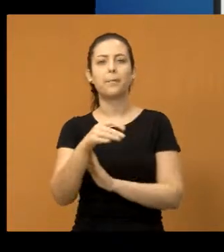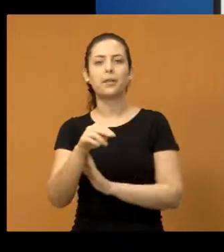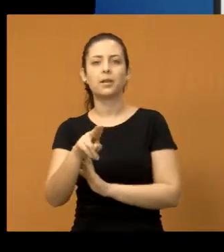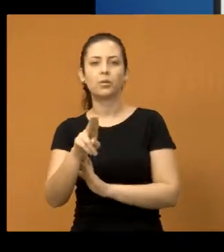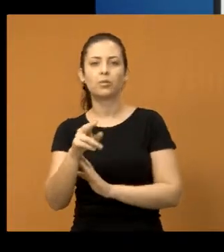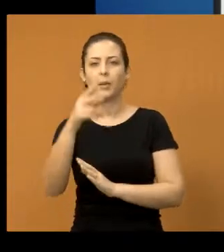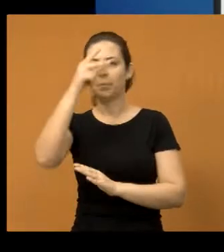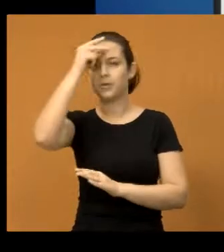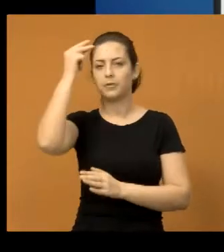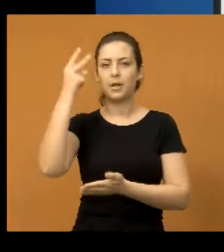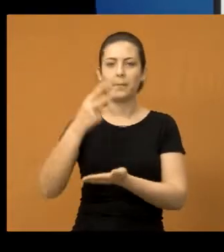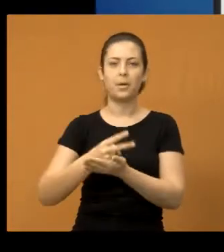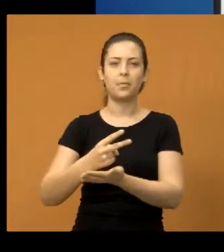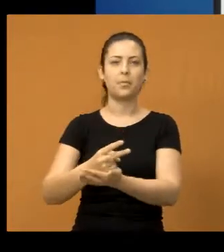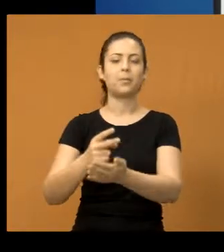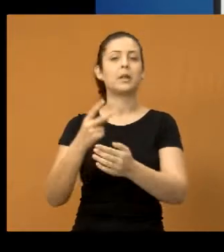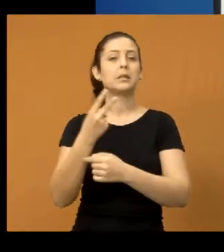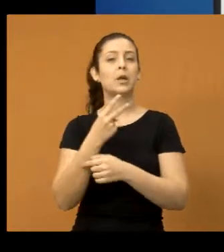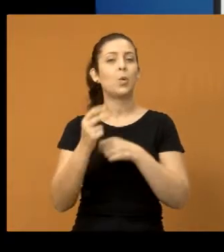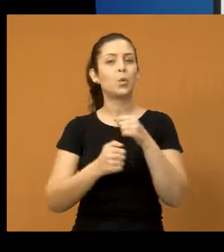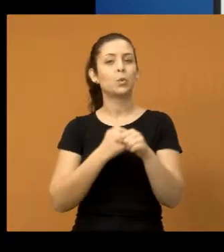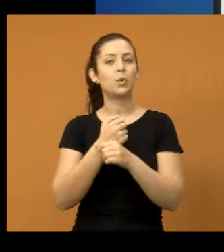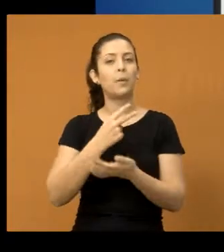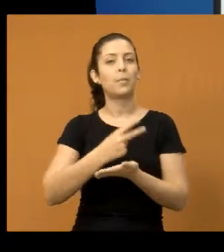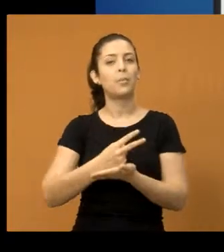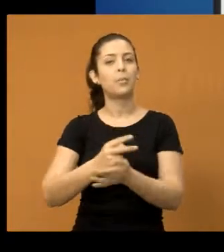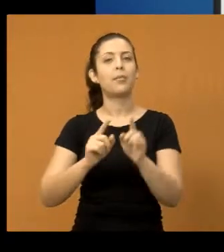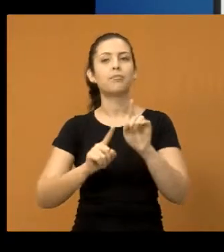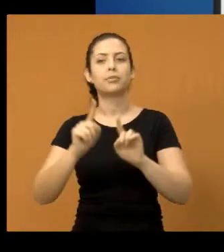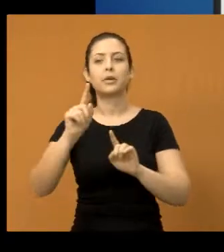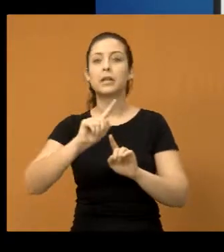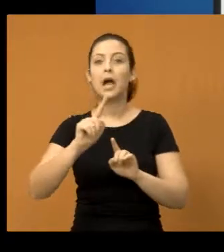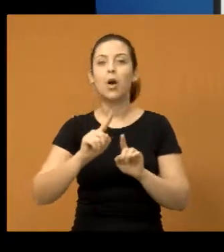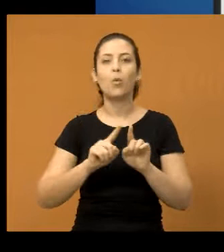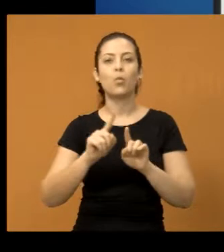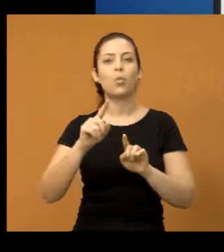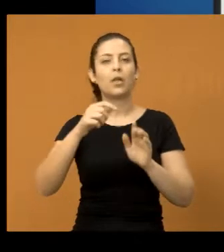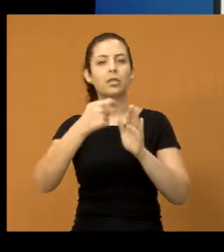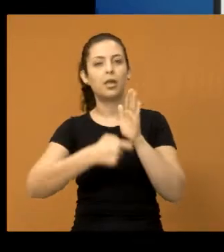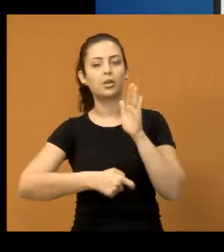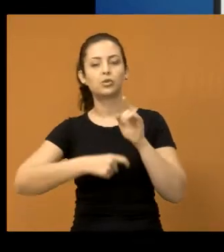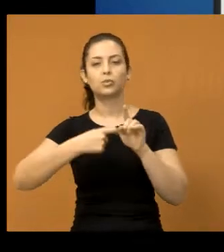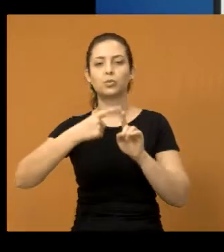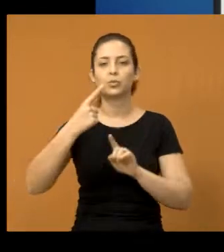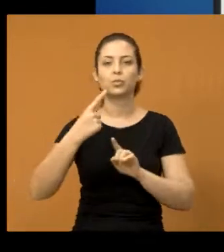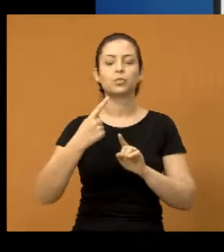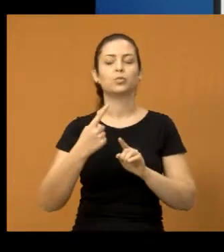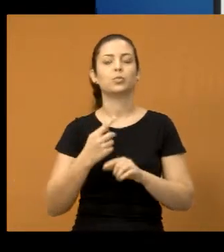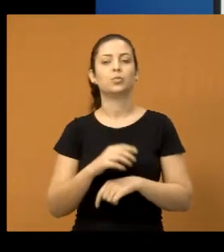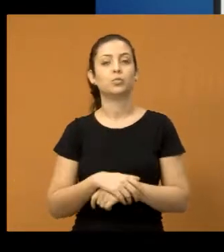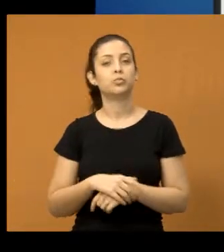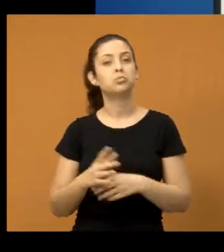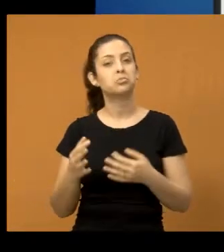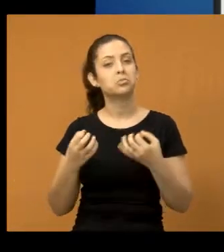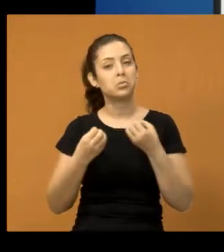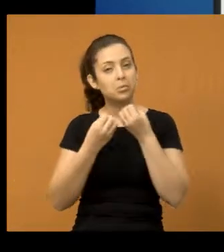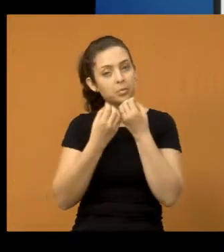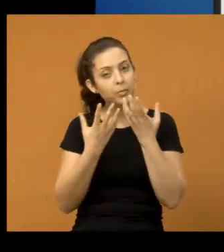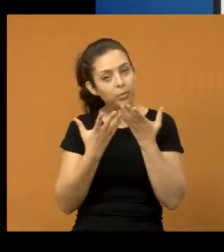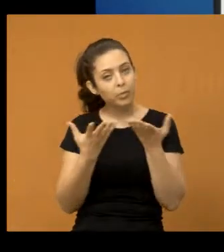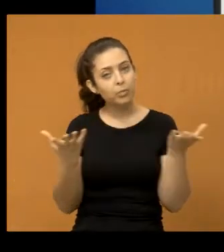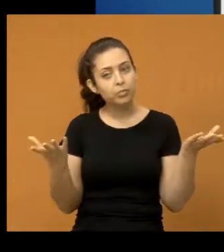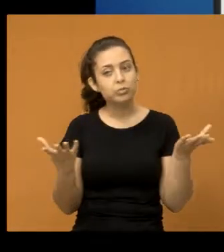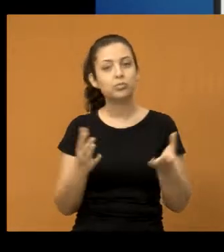exemplo que o prefeito, por segundo ano em seguida, não vai cobrar aumento do IPTU. Isso está, de certa forma, até